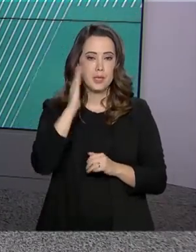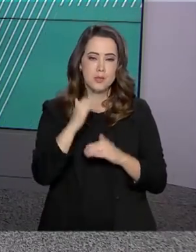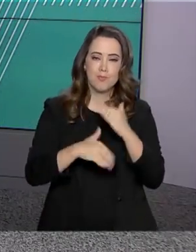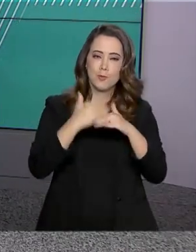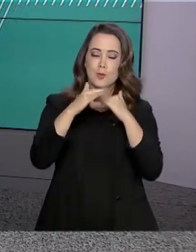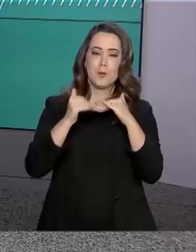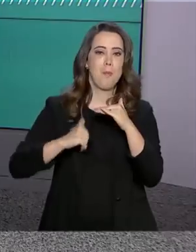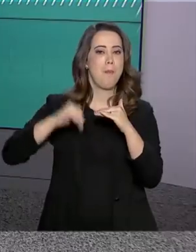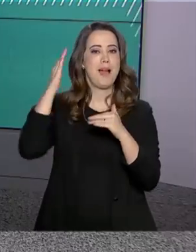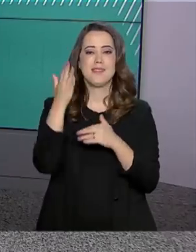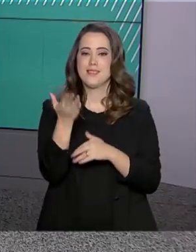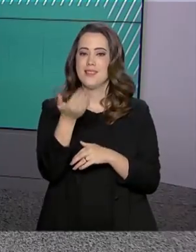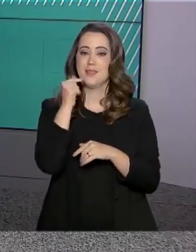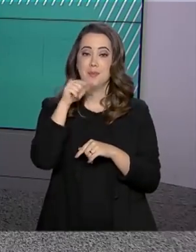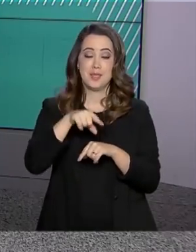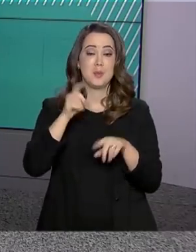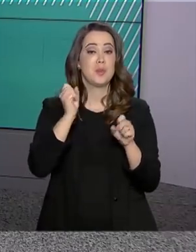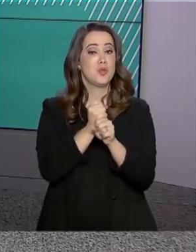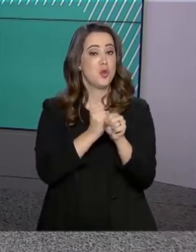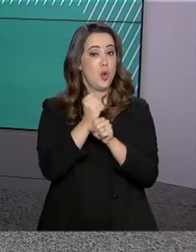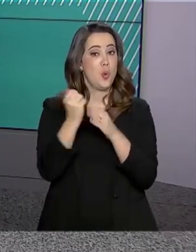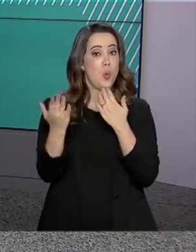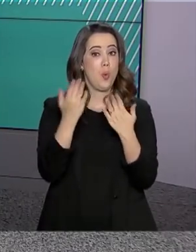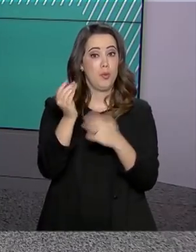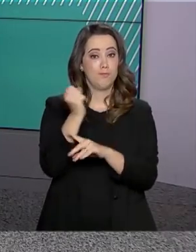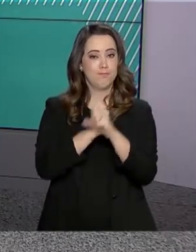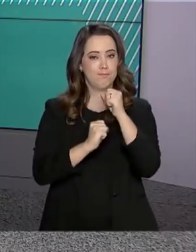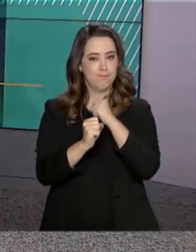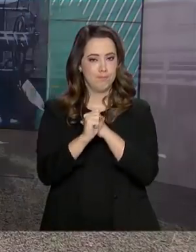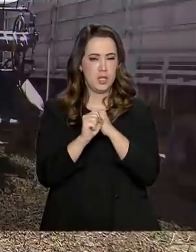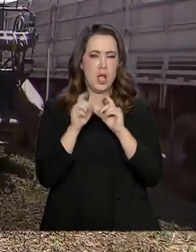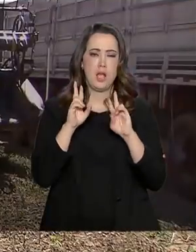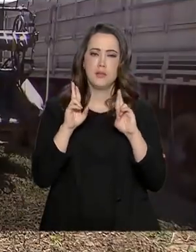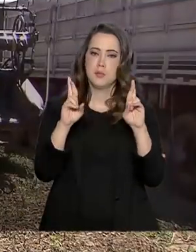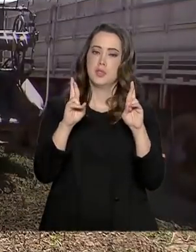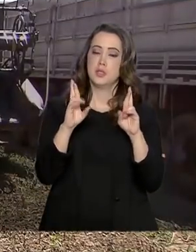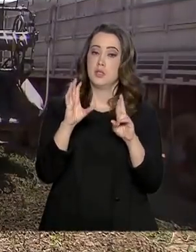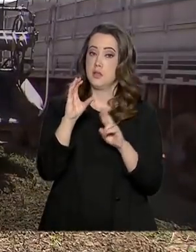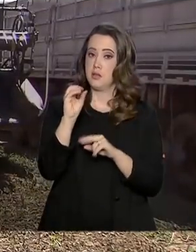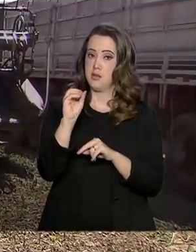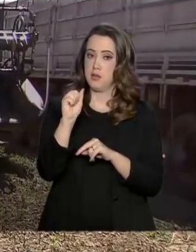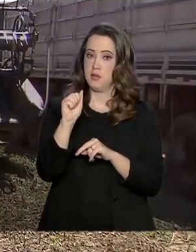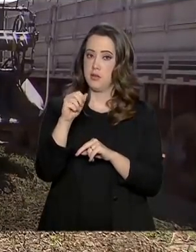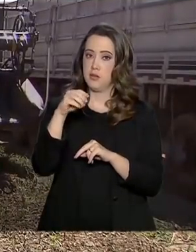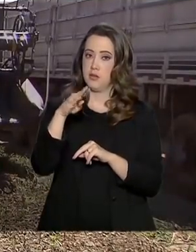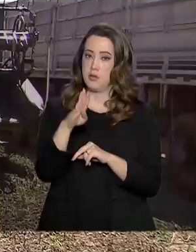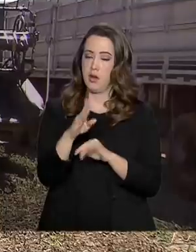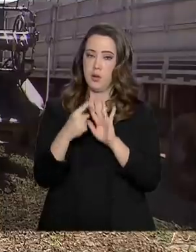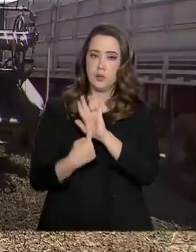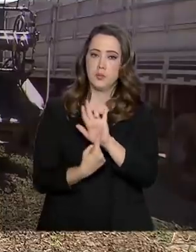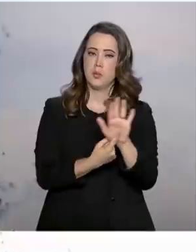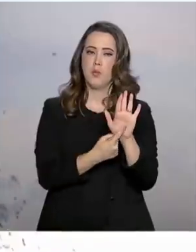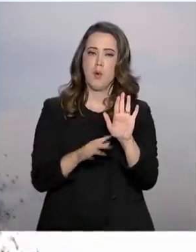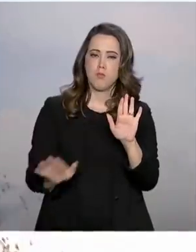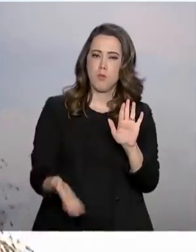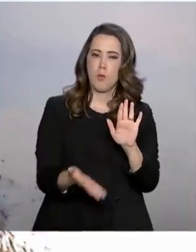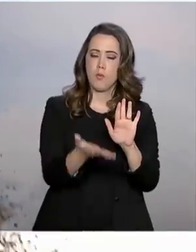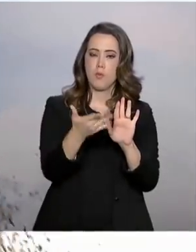produzindo mais alimentos nesta safra em relação à anterior. A estimativa da Conab aponta uma produção de